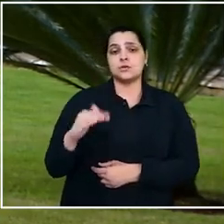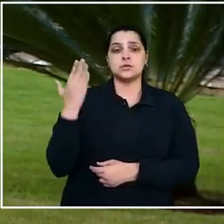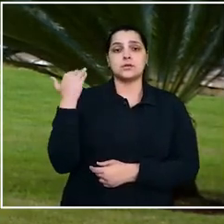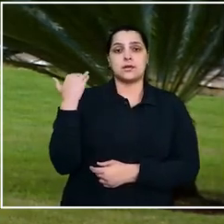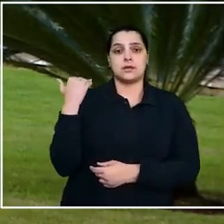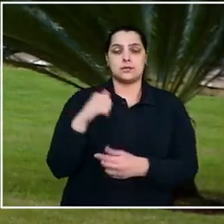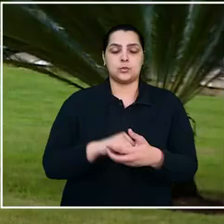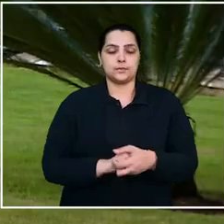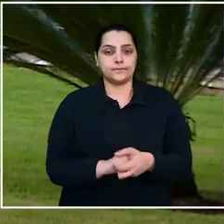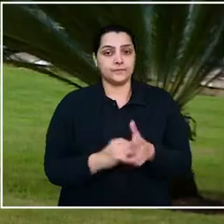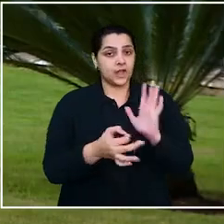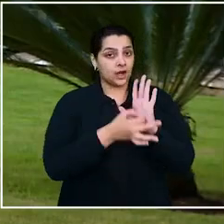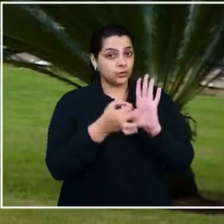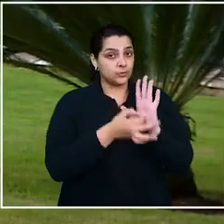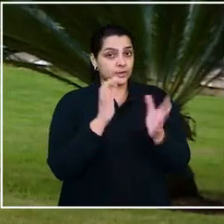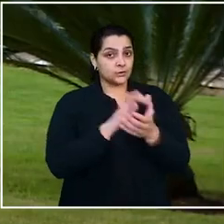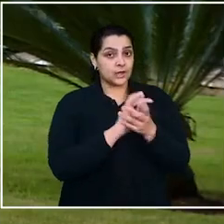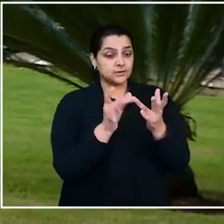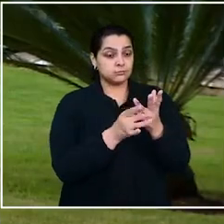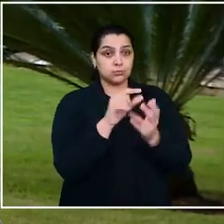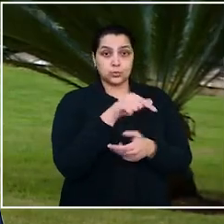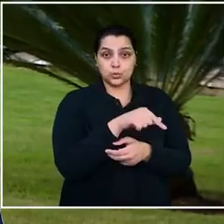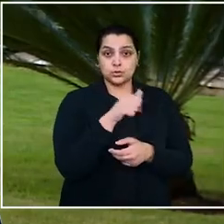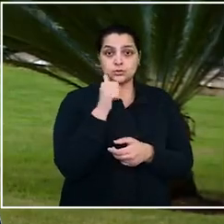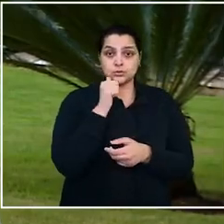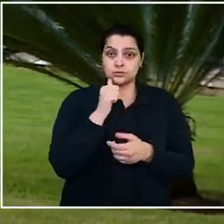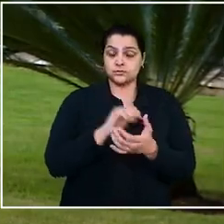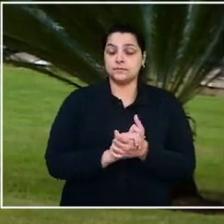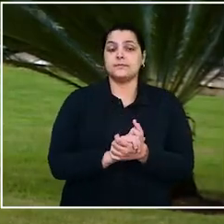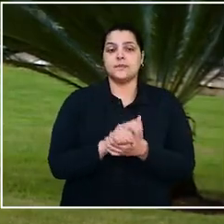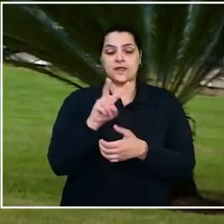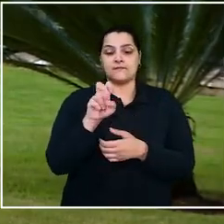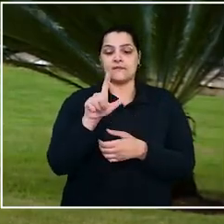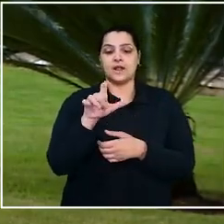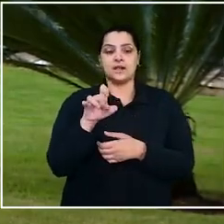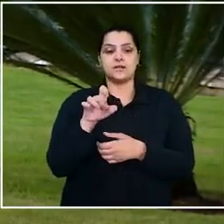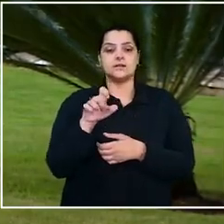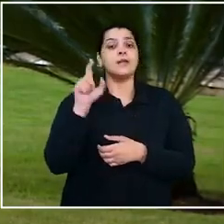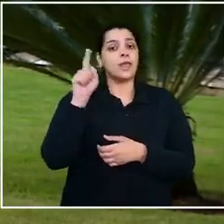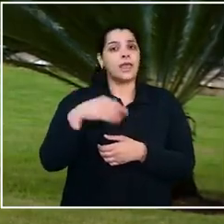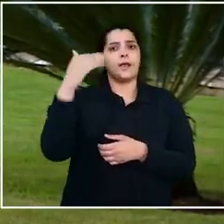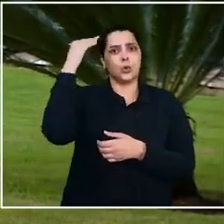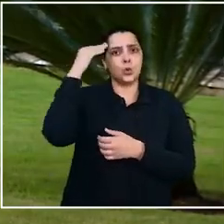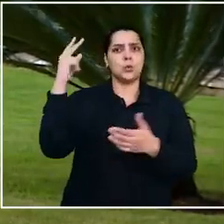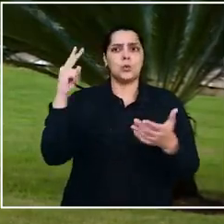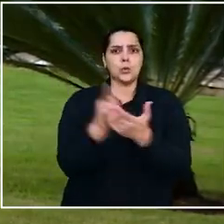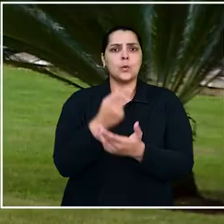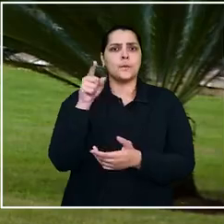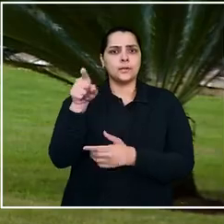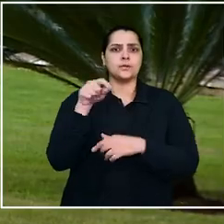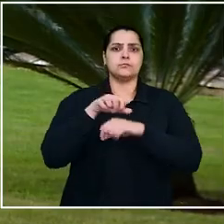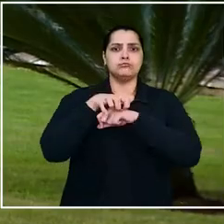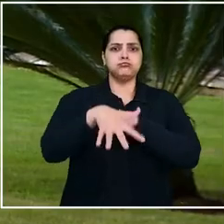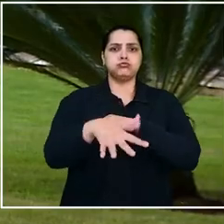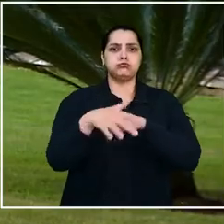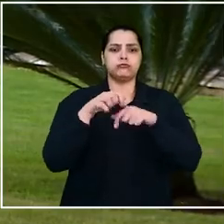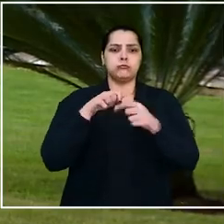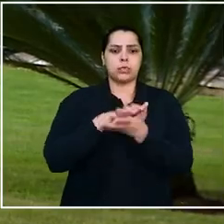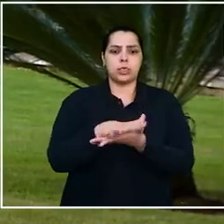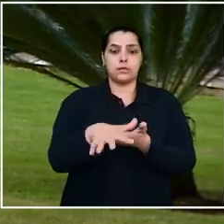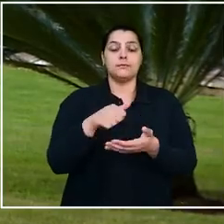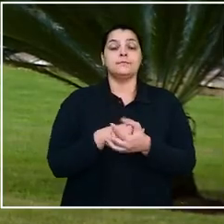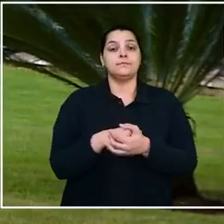anos na época. Um dos argumentos da mulher no processo foi que a Vale era comprovadamente culpada pelo rompimento da barragem